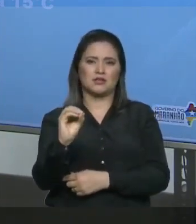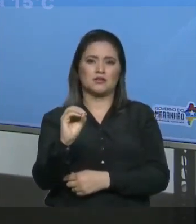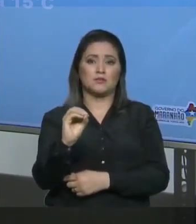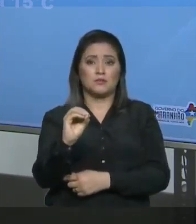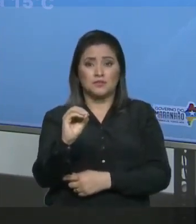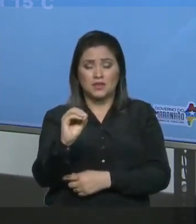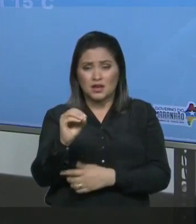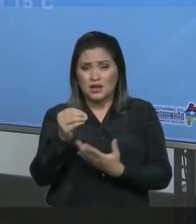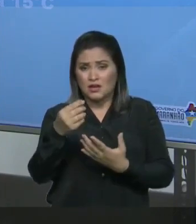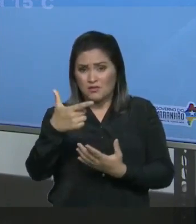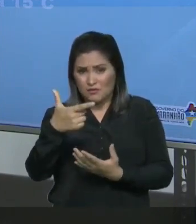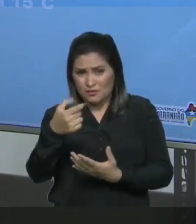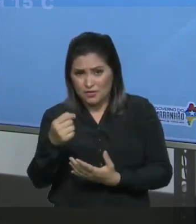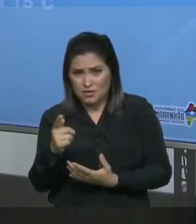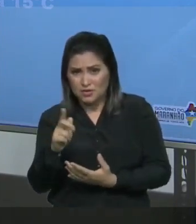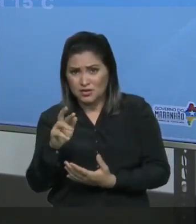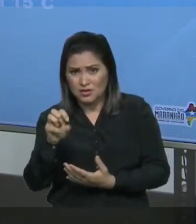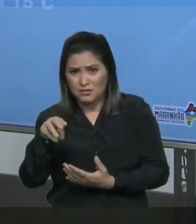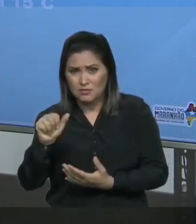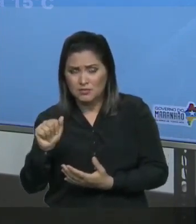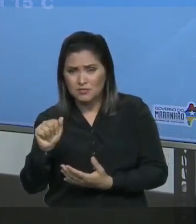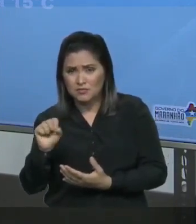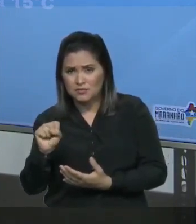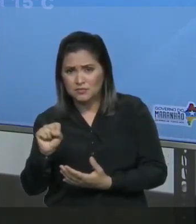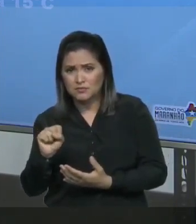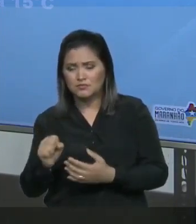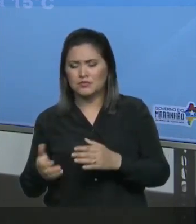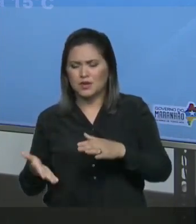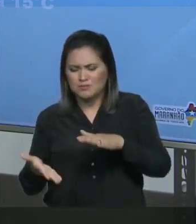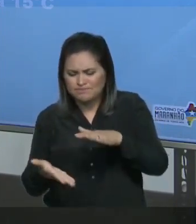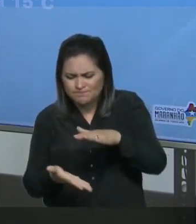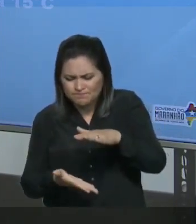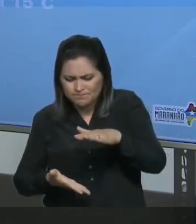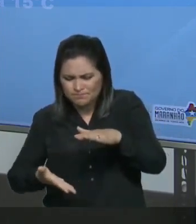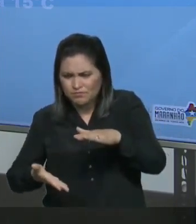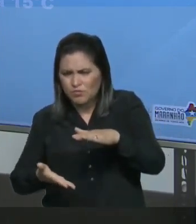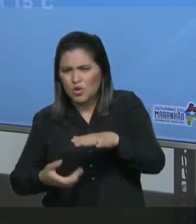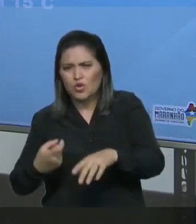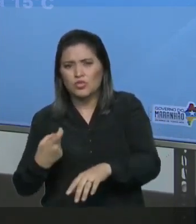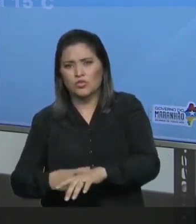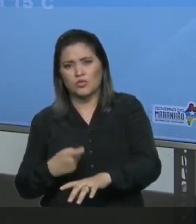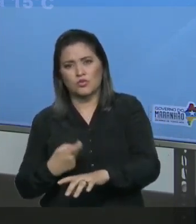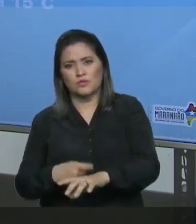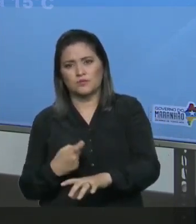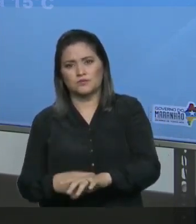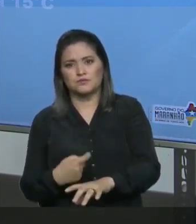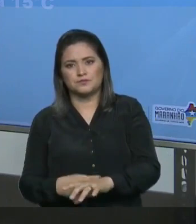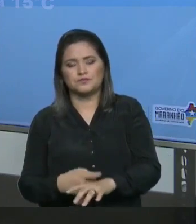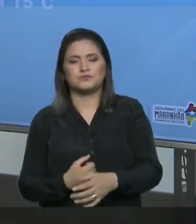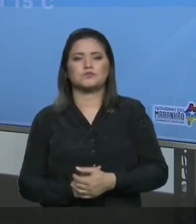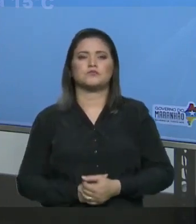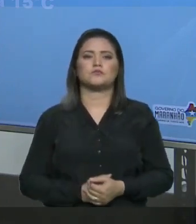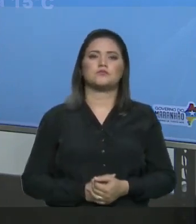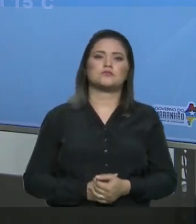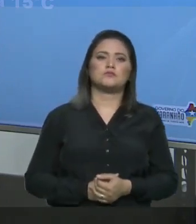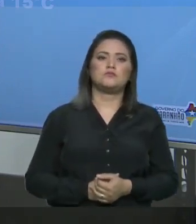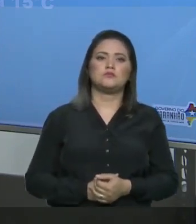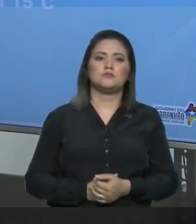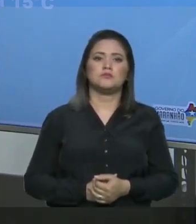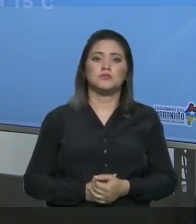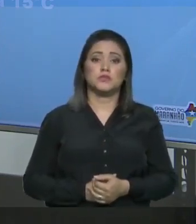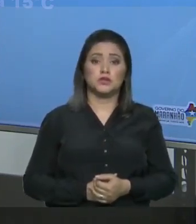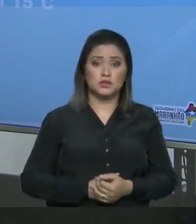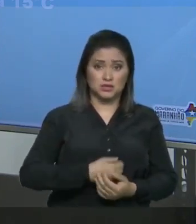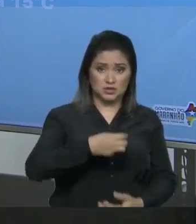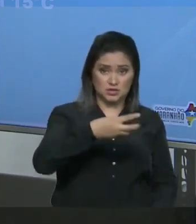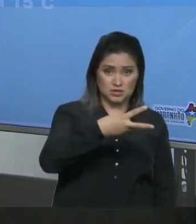que passou Os 20 gramas Vão ficar de corpo de fundo Professor E se eu dissolver 350 gramas Do sal de cozinha